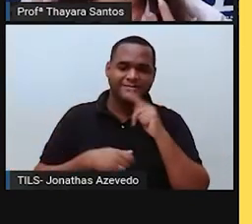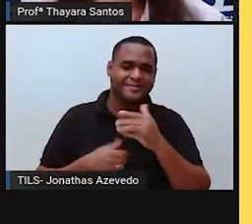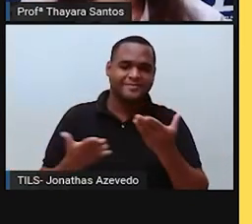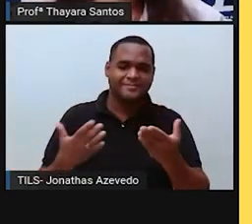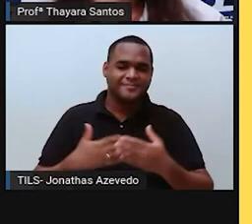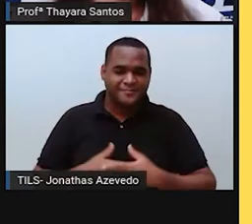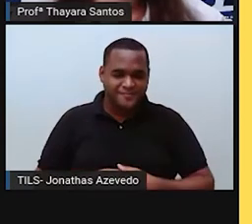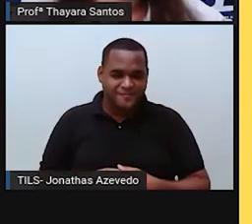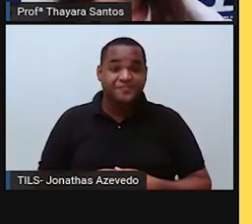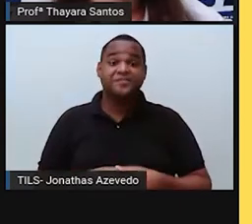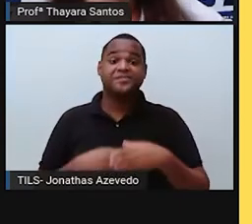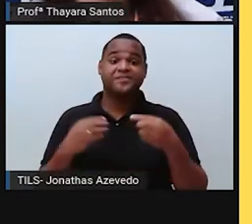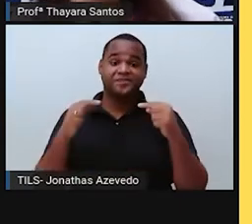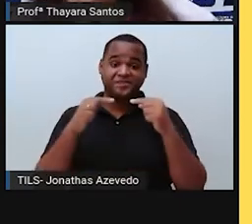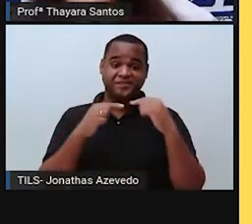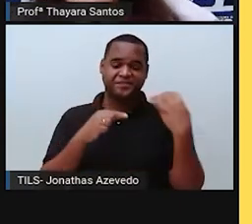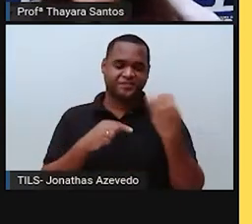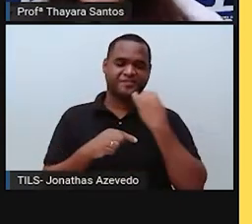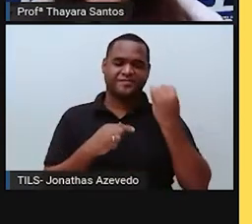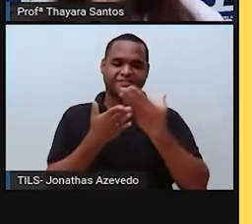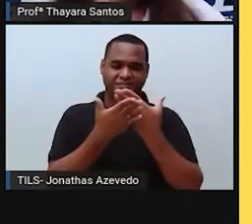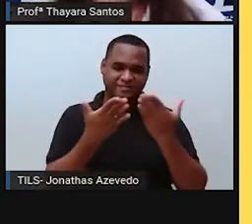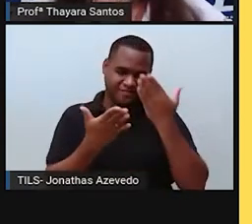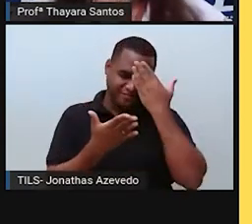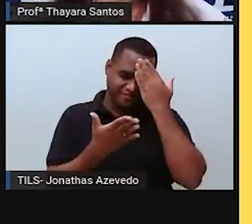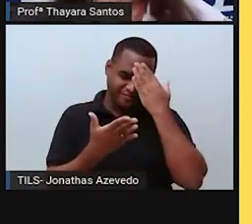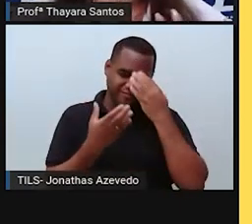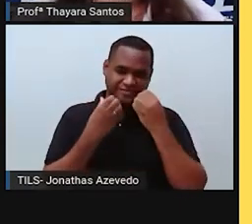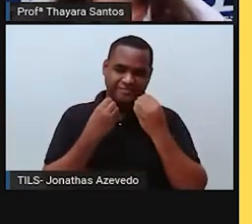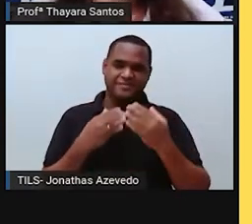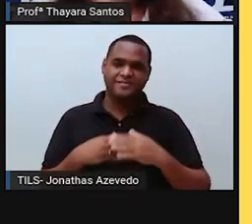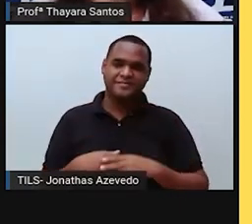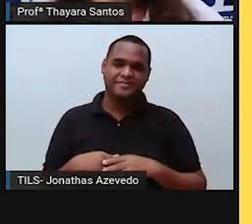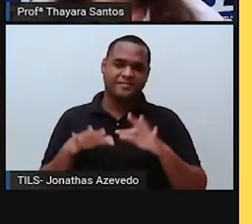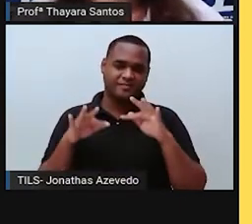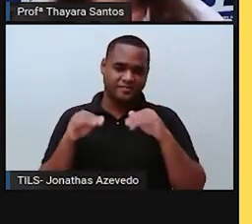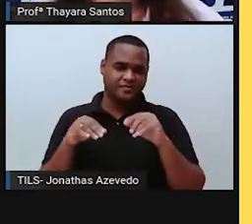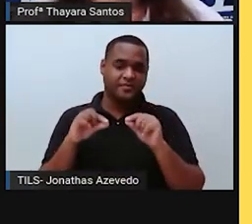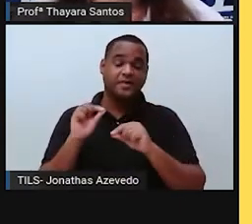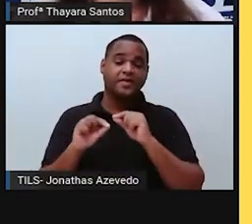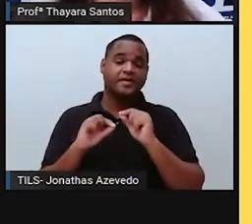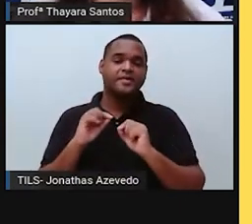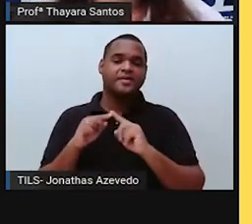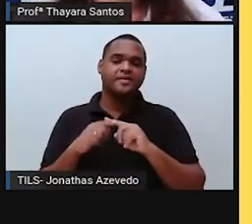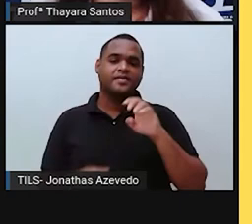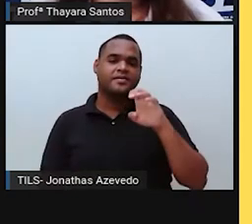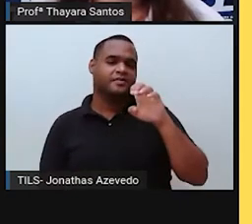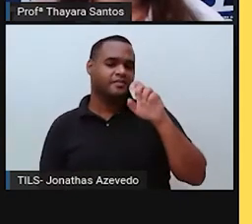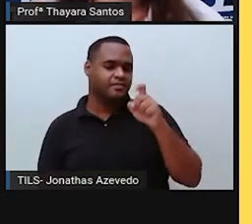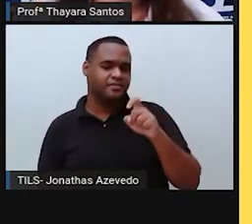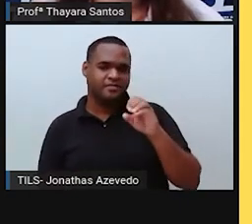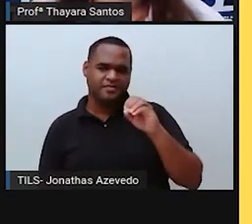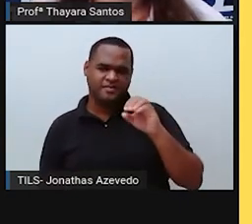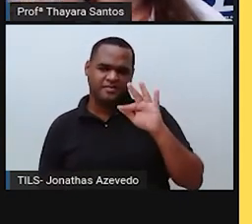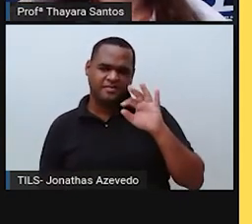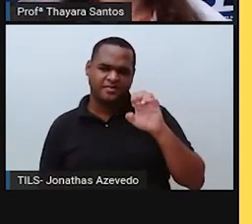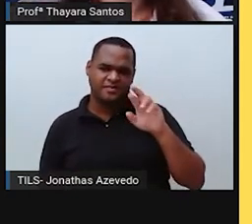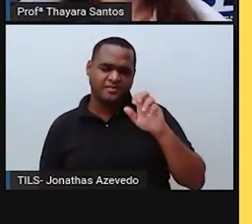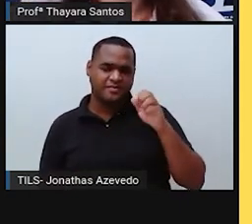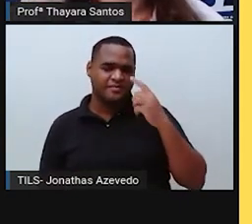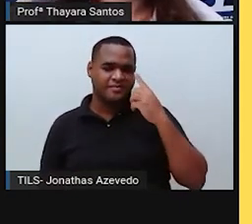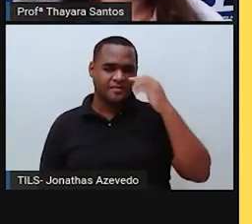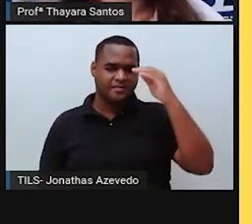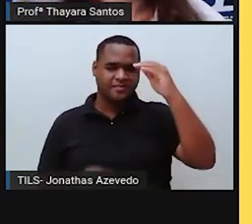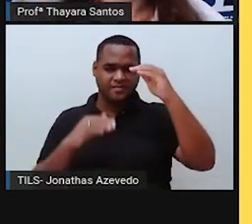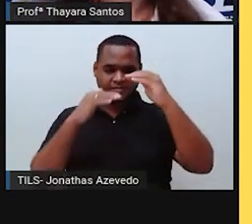Então, isso daí é muito importante que vocês saibam. E a última camada é a exosfera. A exosfera, ela divide